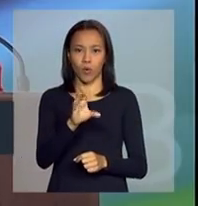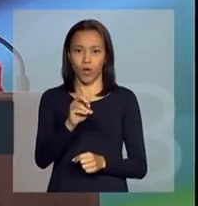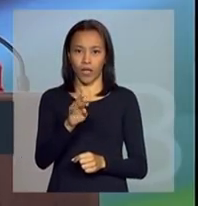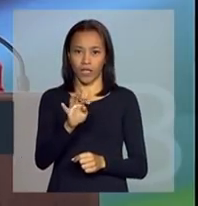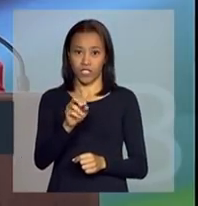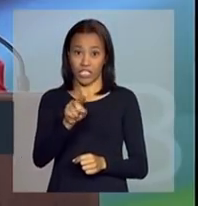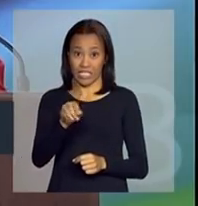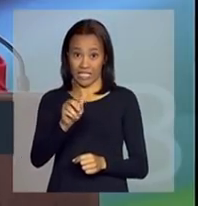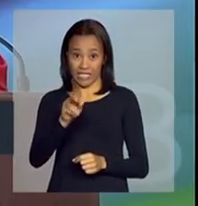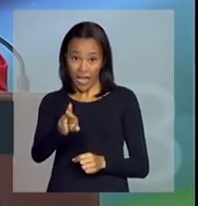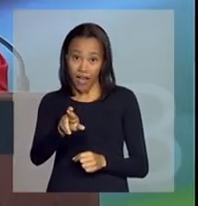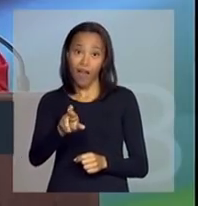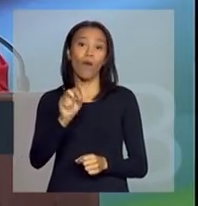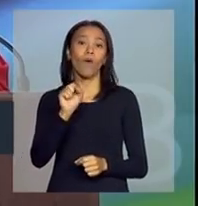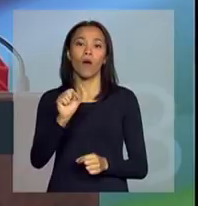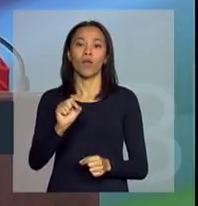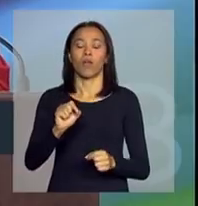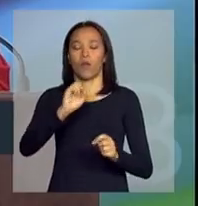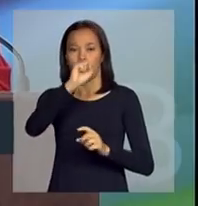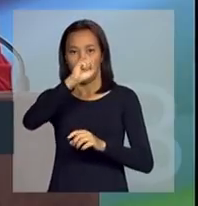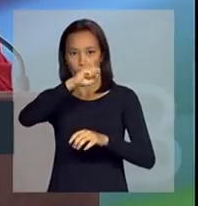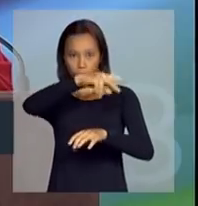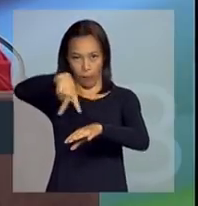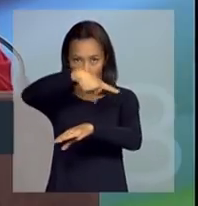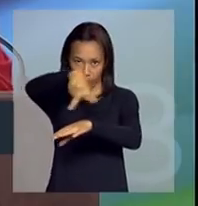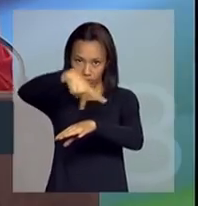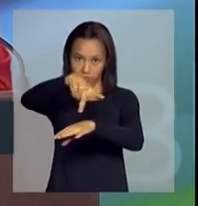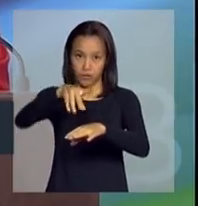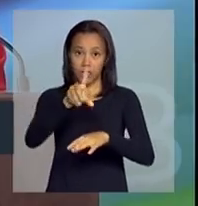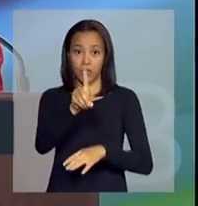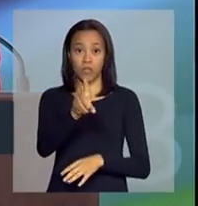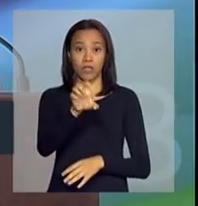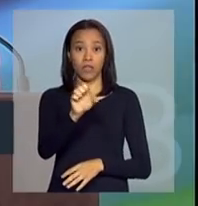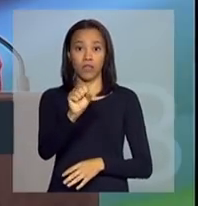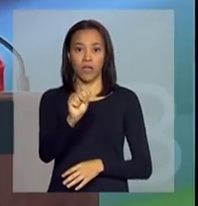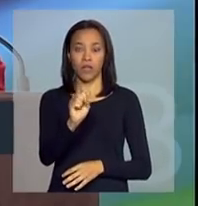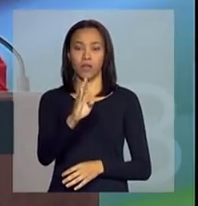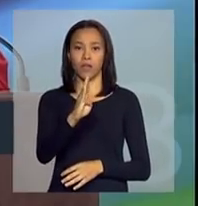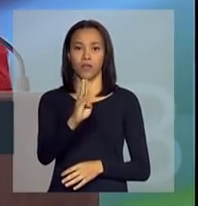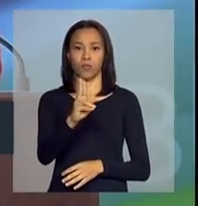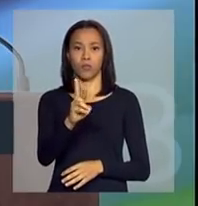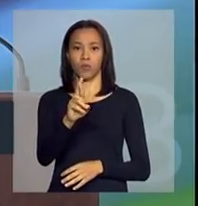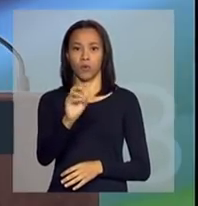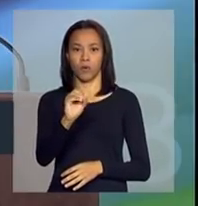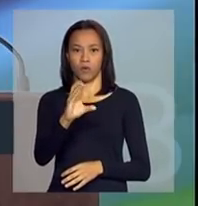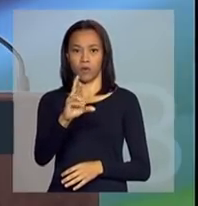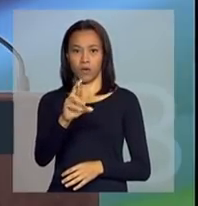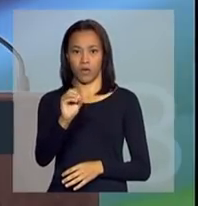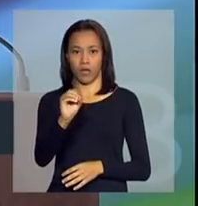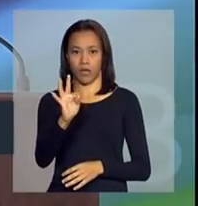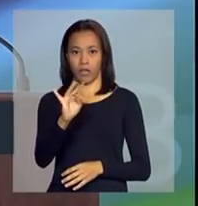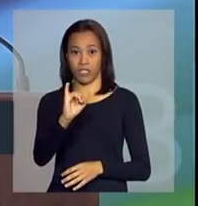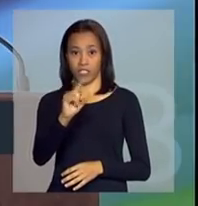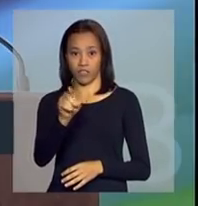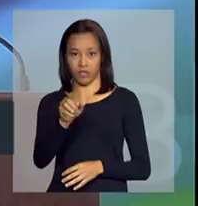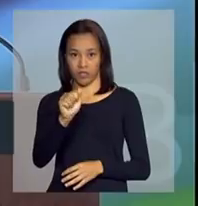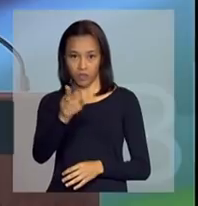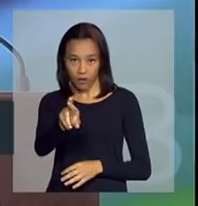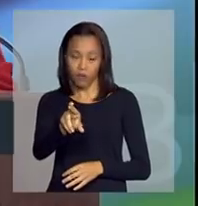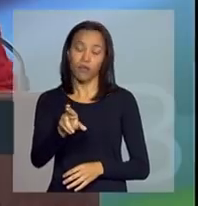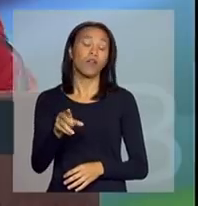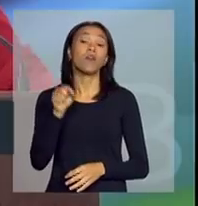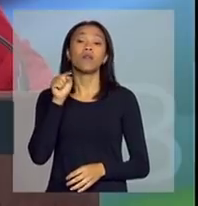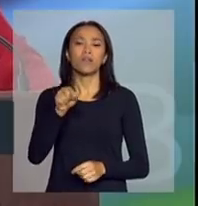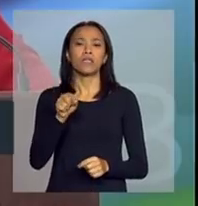desburocratizar o país, desburocratizar. Lá no ínfimo, no menor espaço